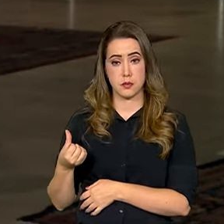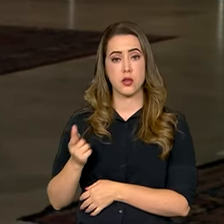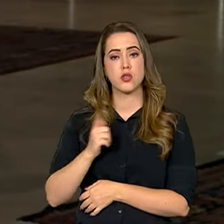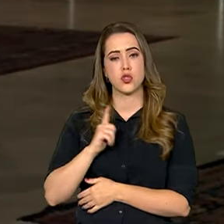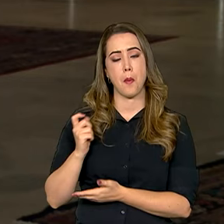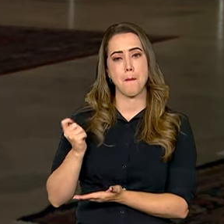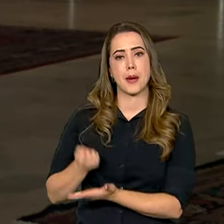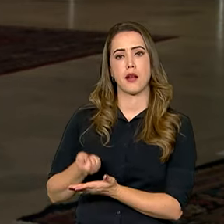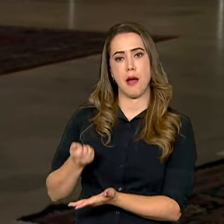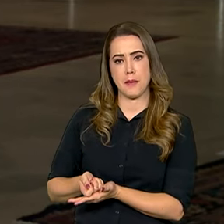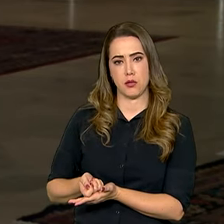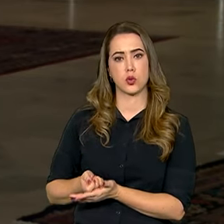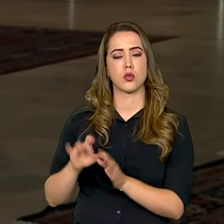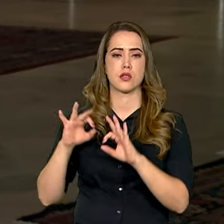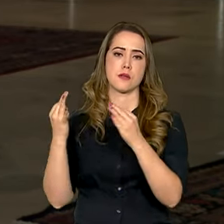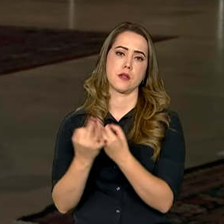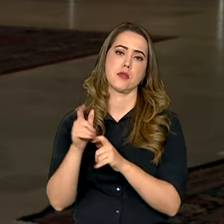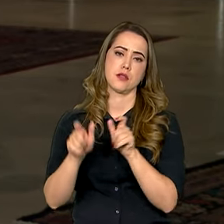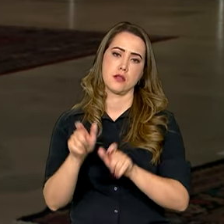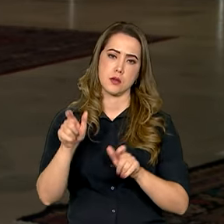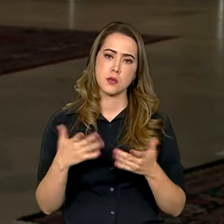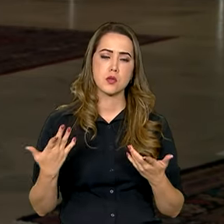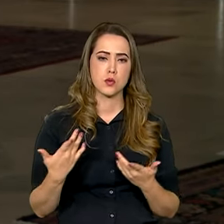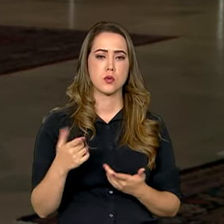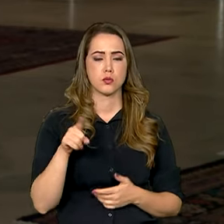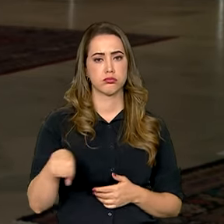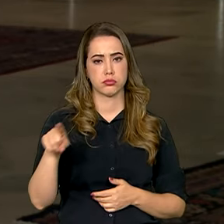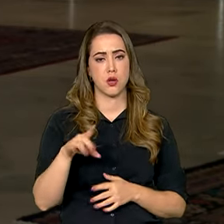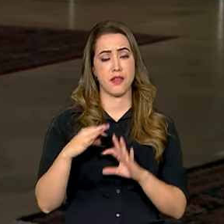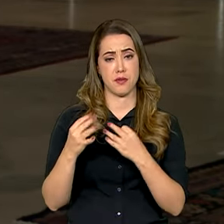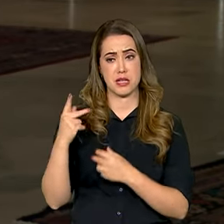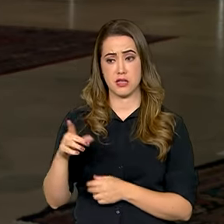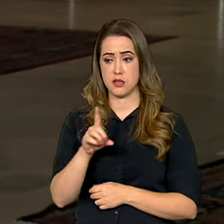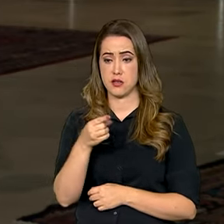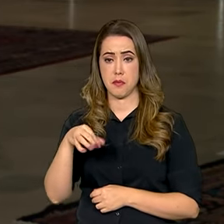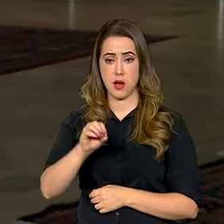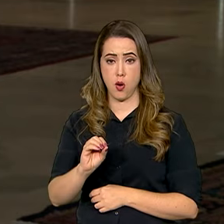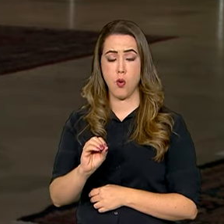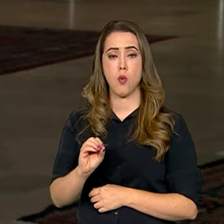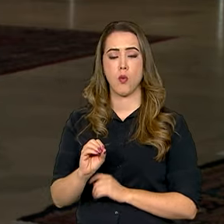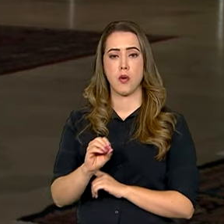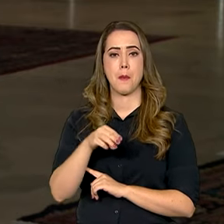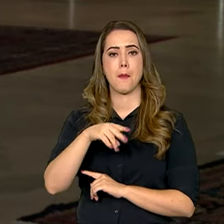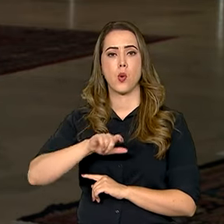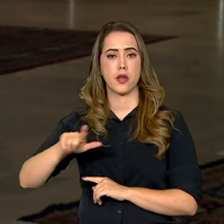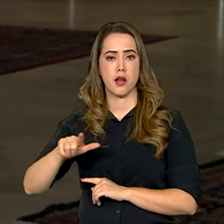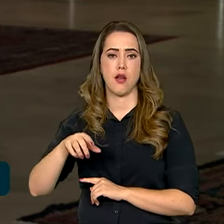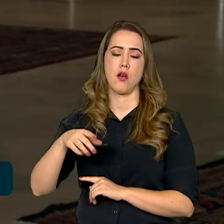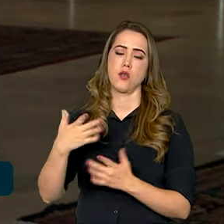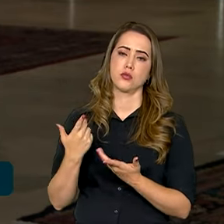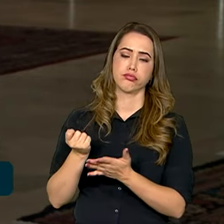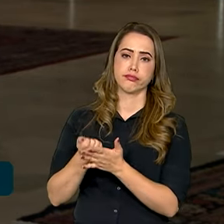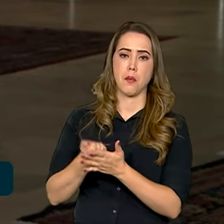a indenização de familiares de Damião Ximenes Lopes por danos morais e materiais, o pagamento de custas e